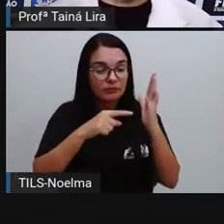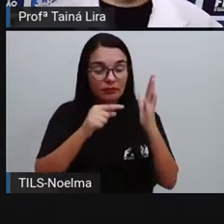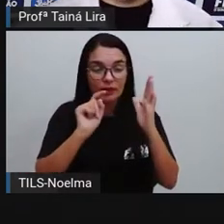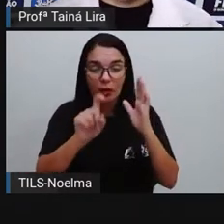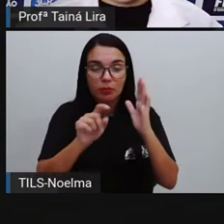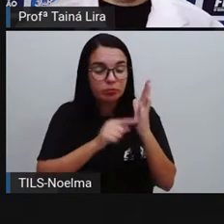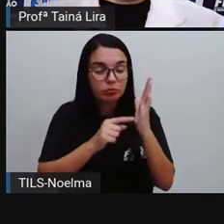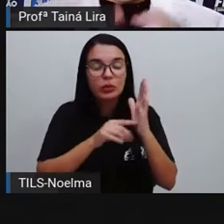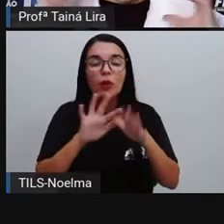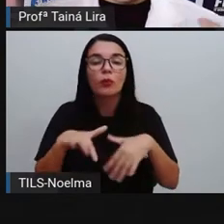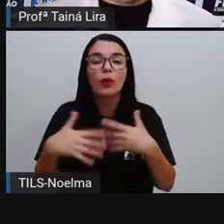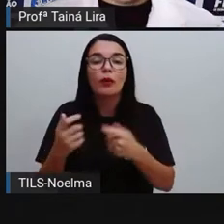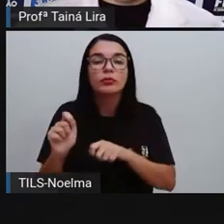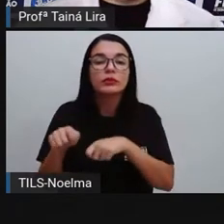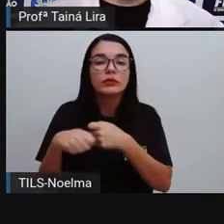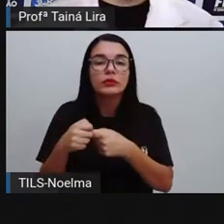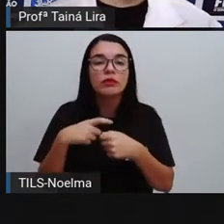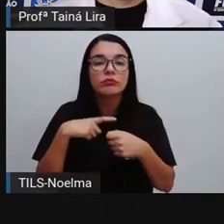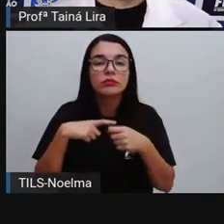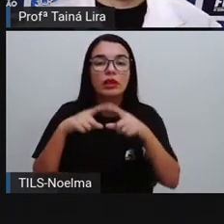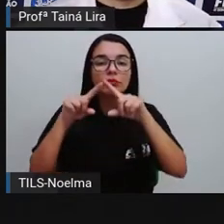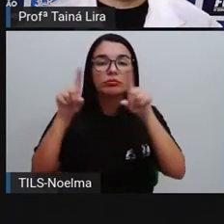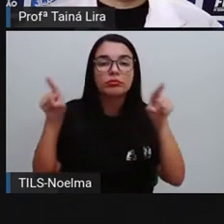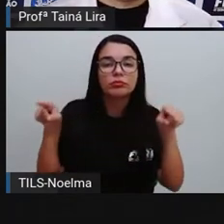quadrinhos, tá? Nos balões aí.